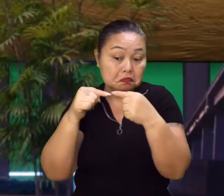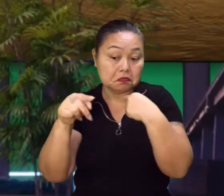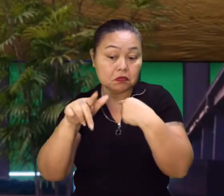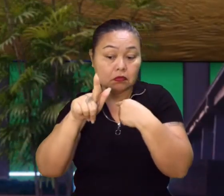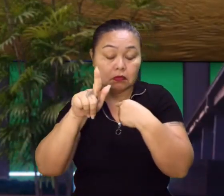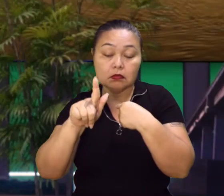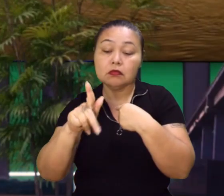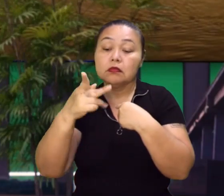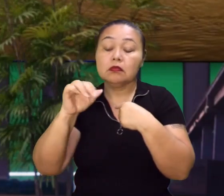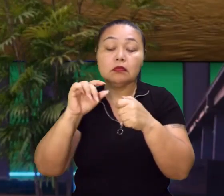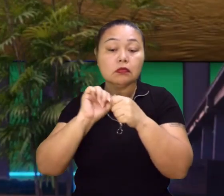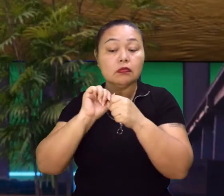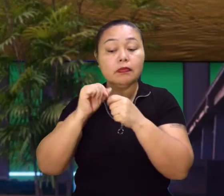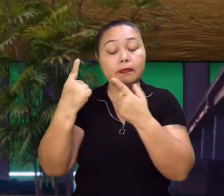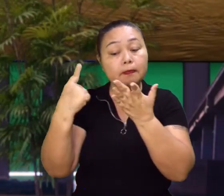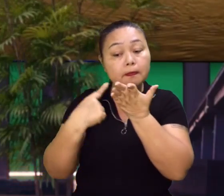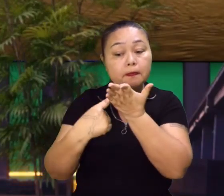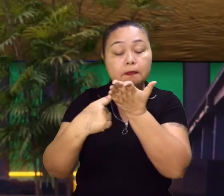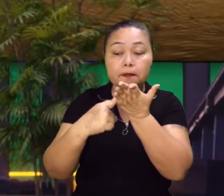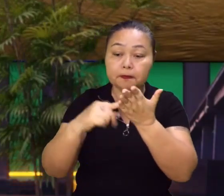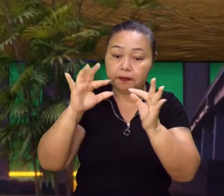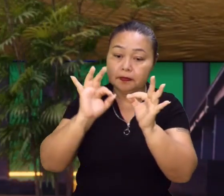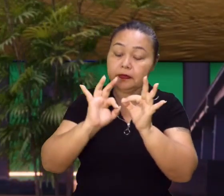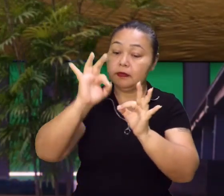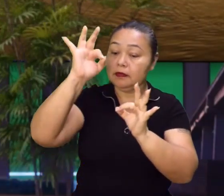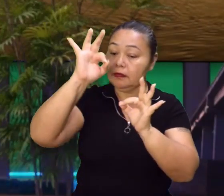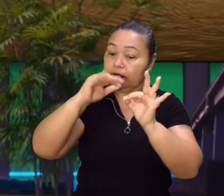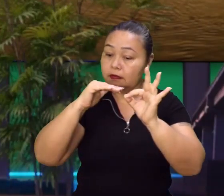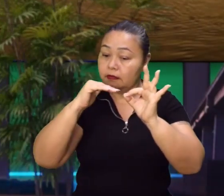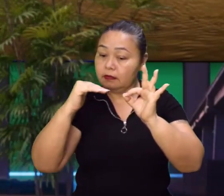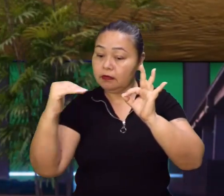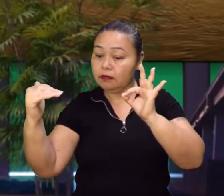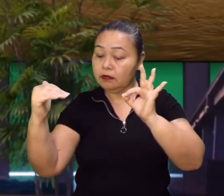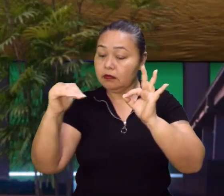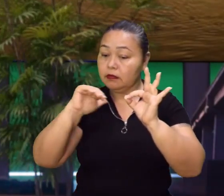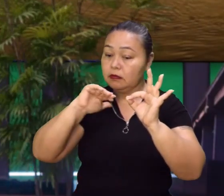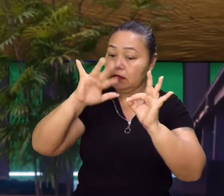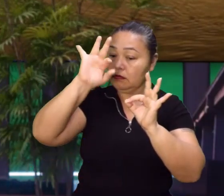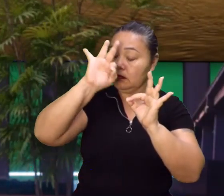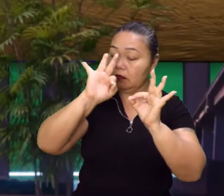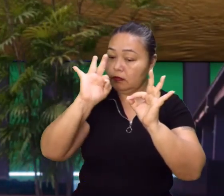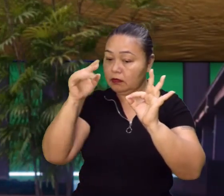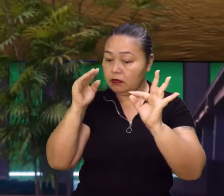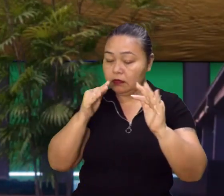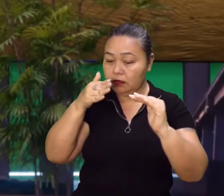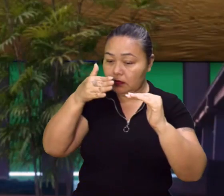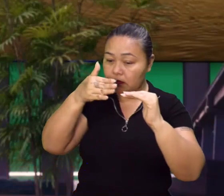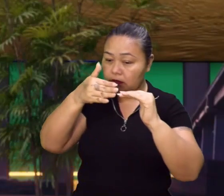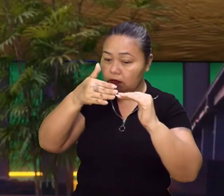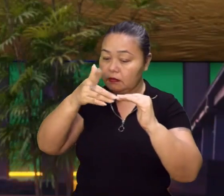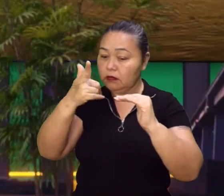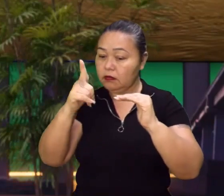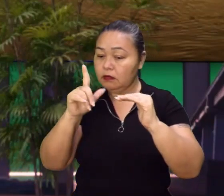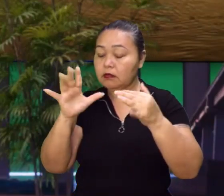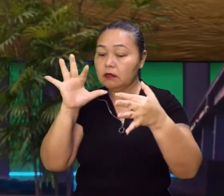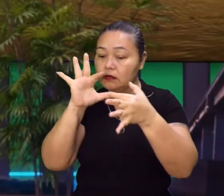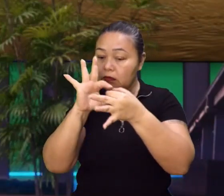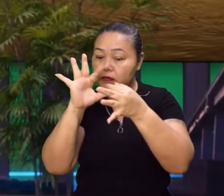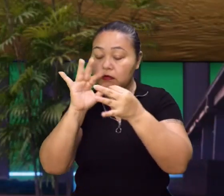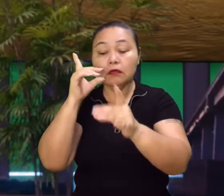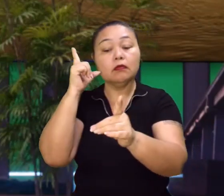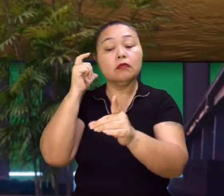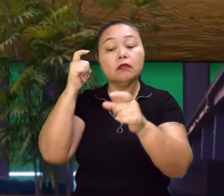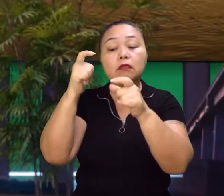é a partir da combinação de latitude e longitude que são coordenadas geográficas que a gente consegue